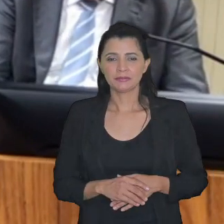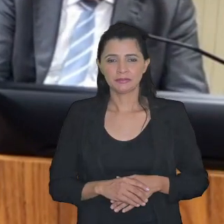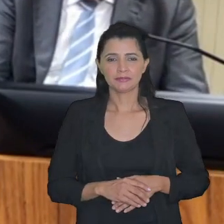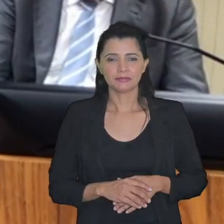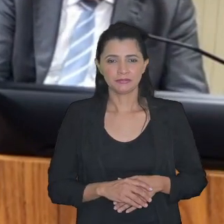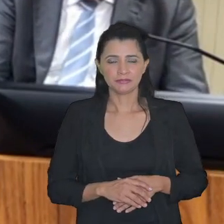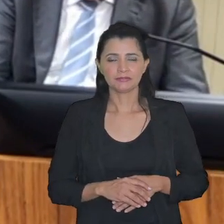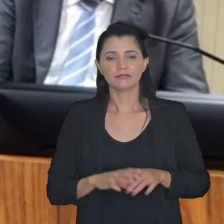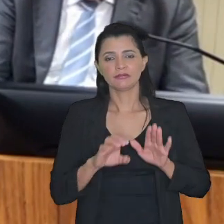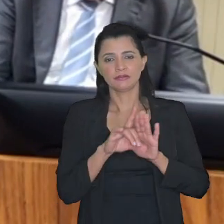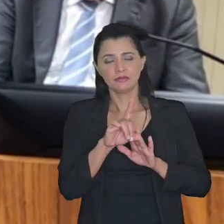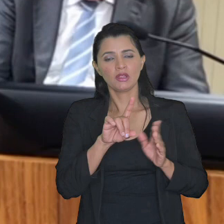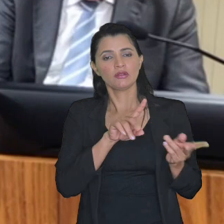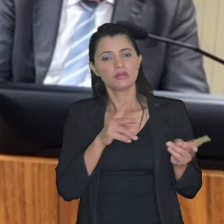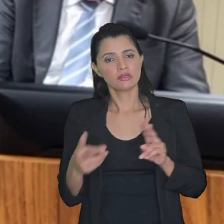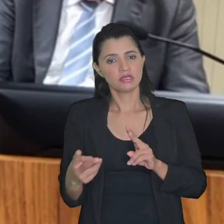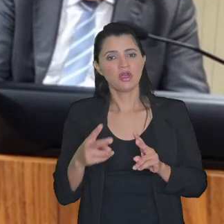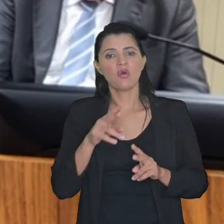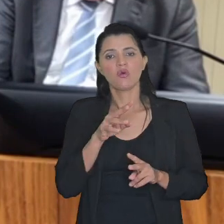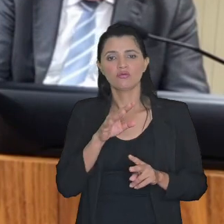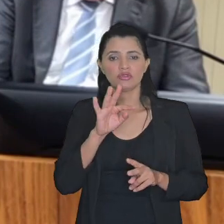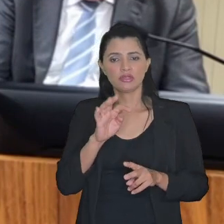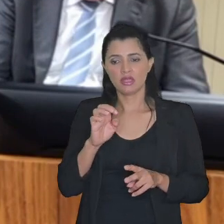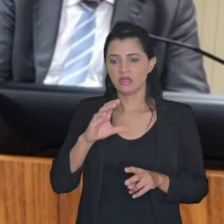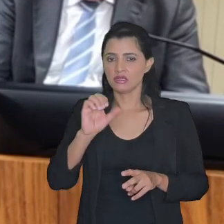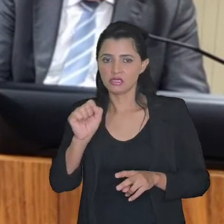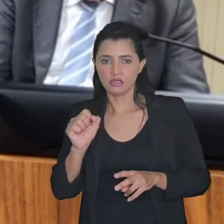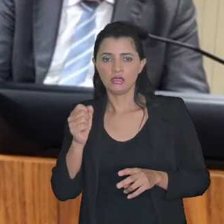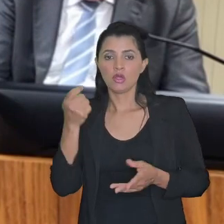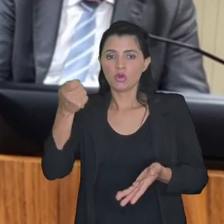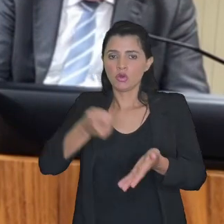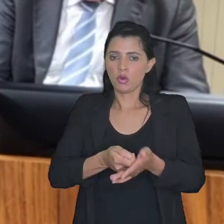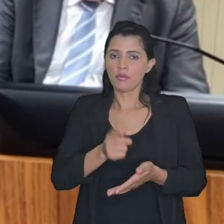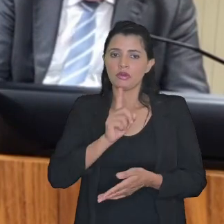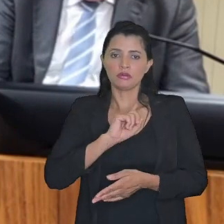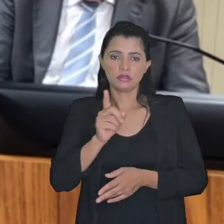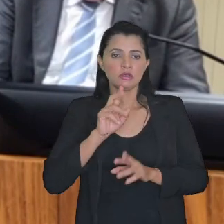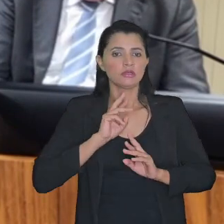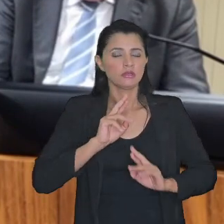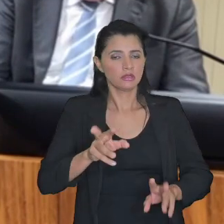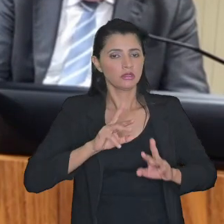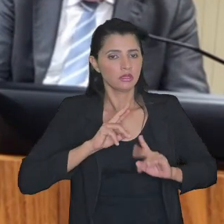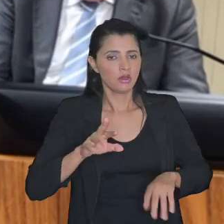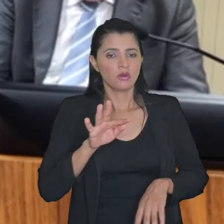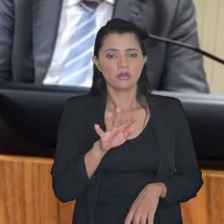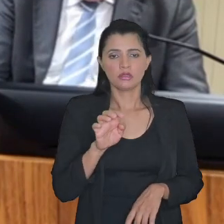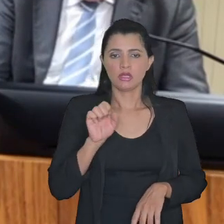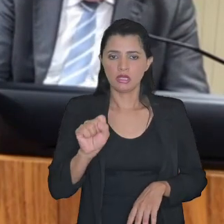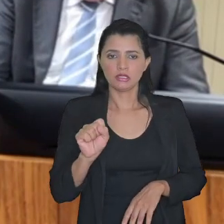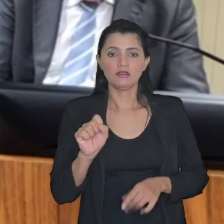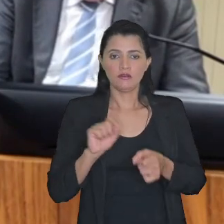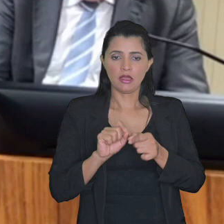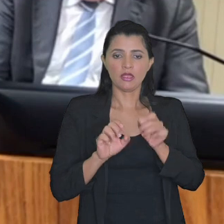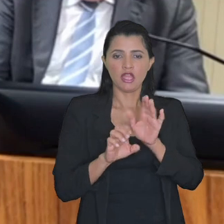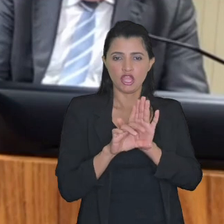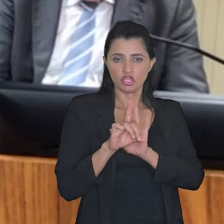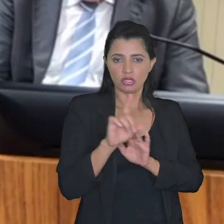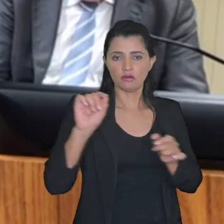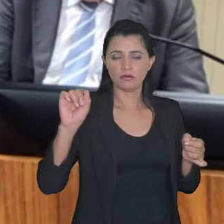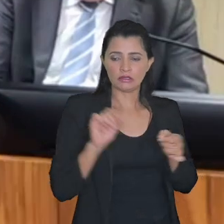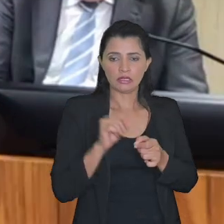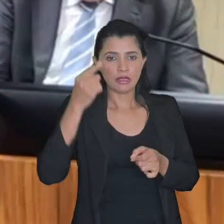edital de transação de tese não de cobrança edital de transação de tese vai fazer o edital